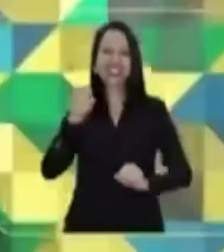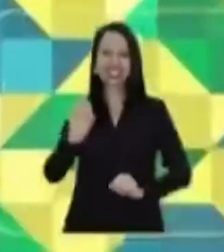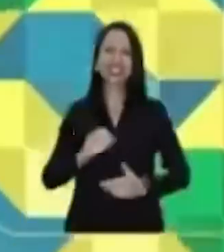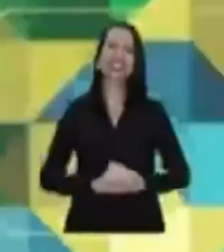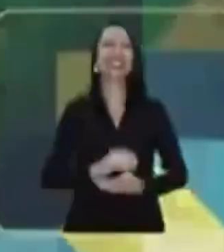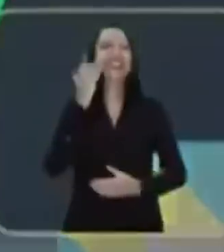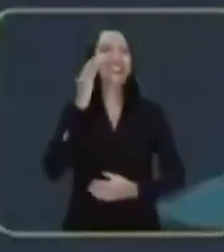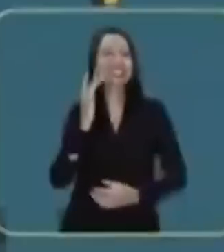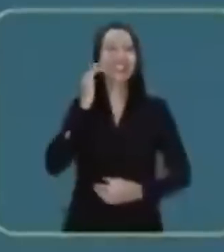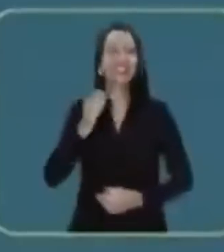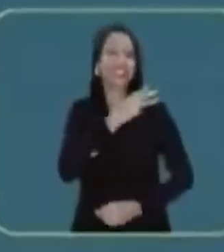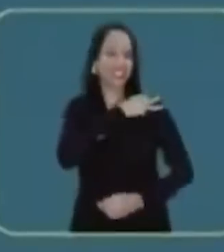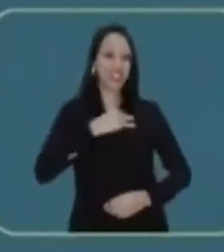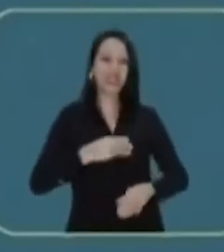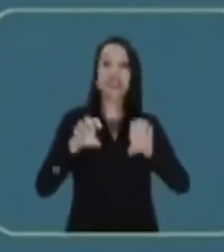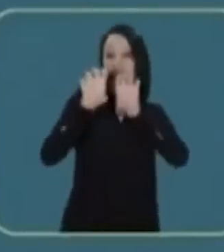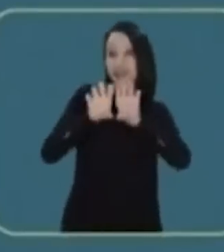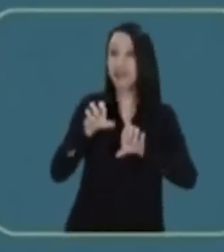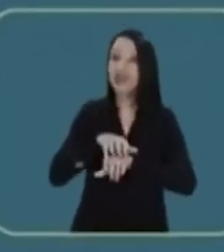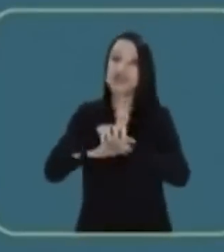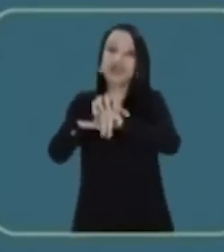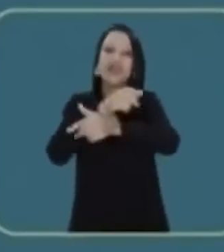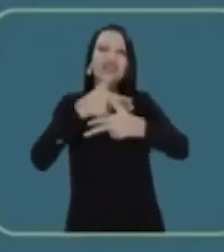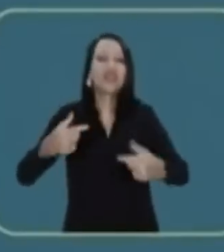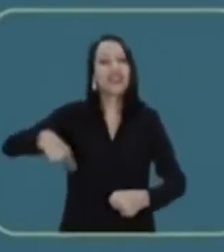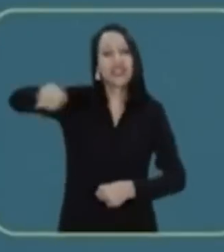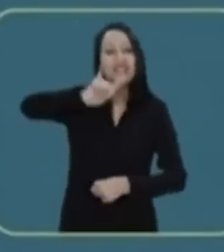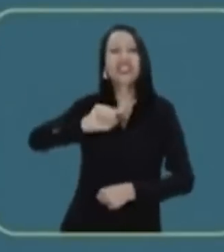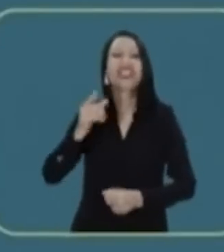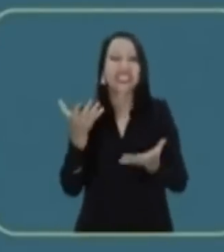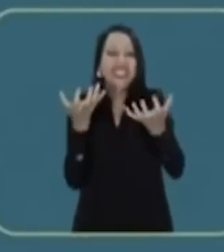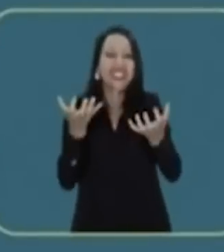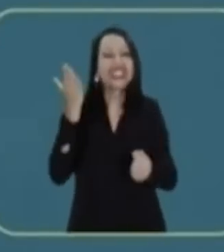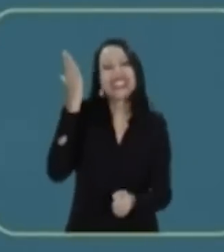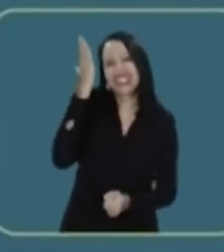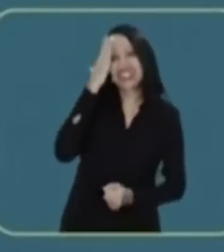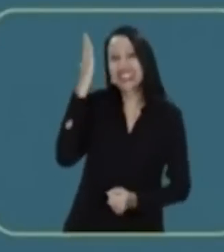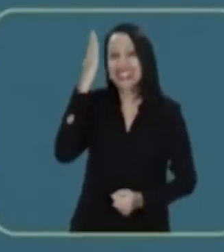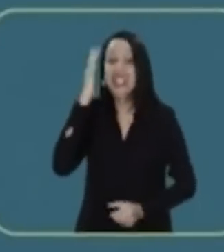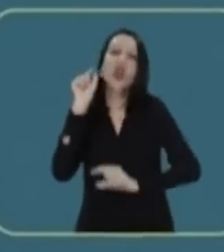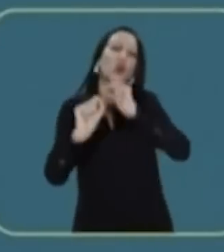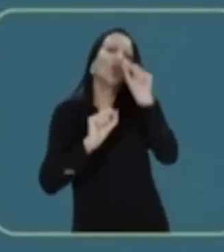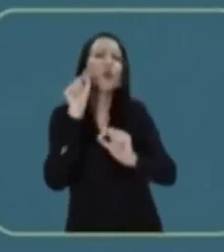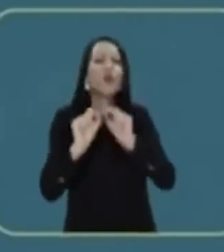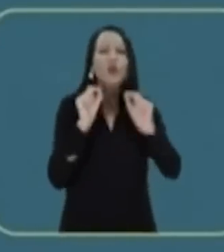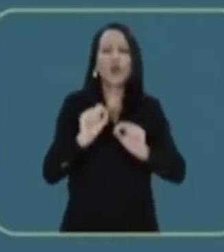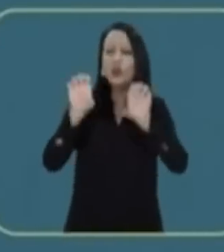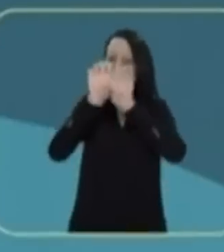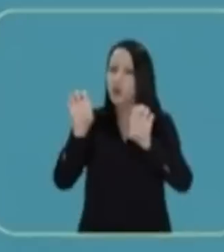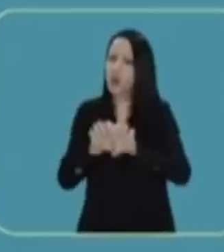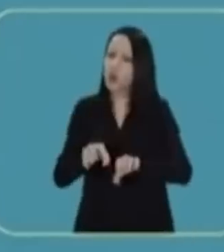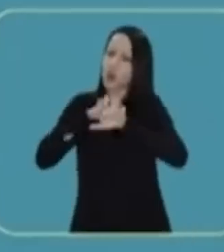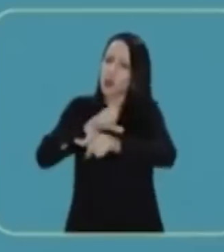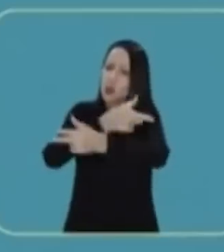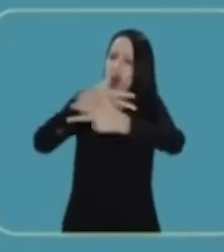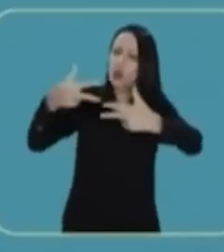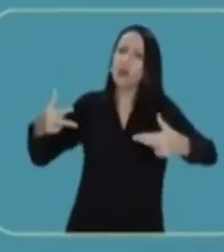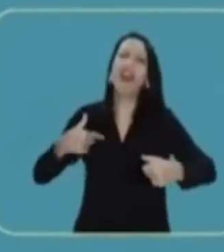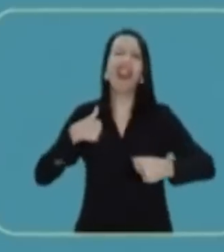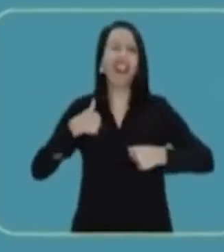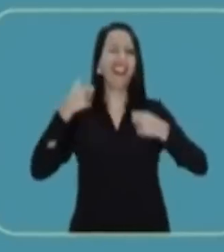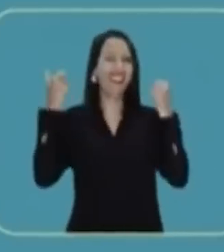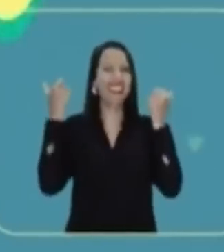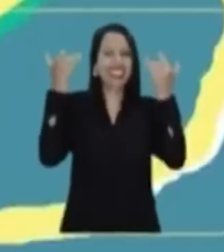É, bem! Tarcísio foi ministro da infraestrutura. Muita gente quer saber o que é que